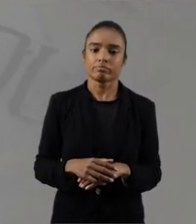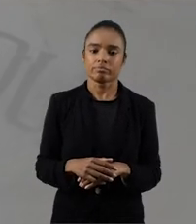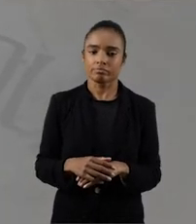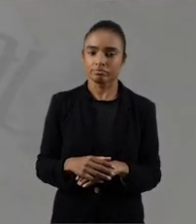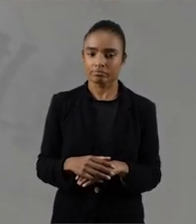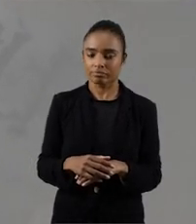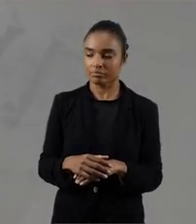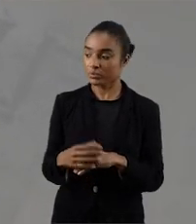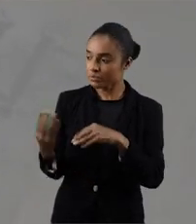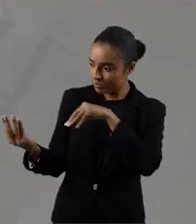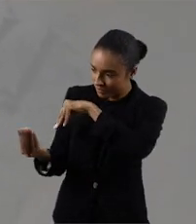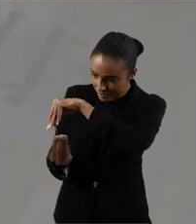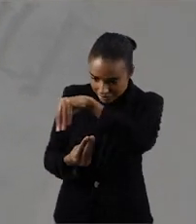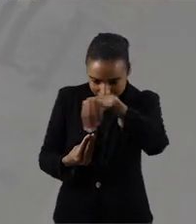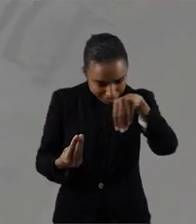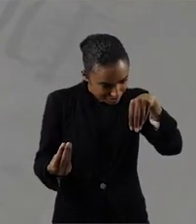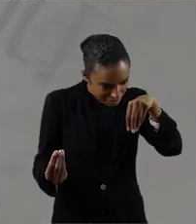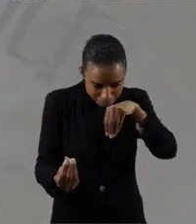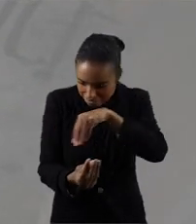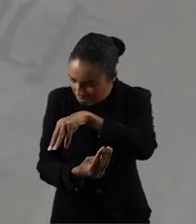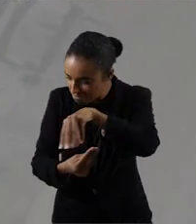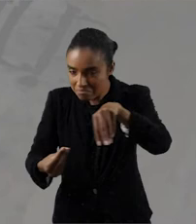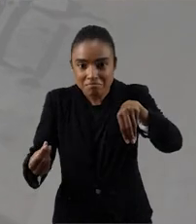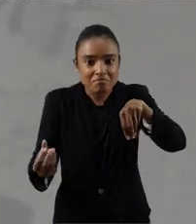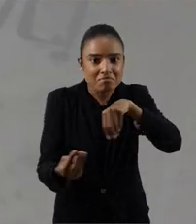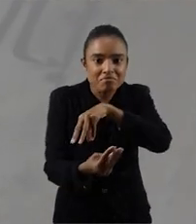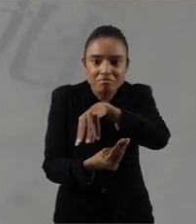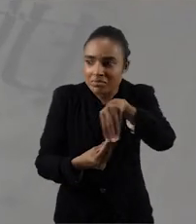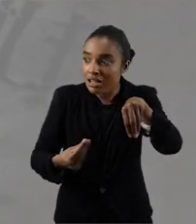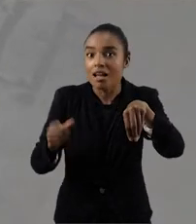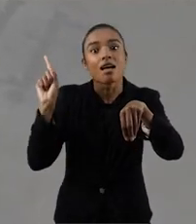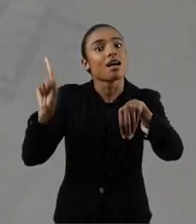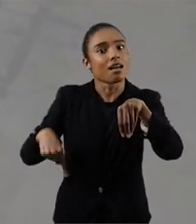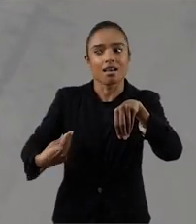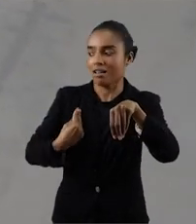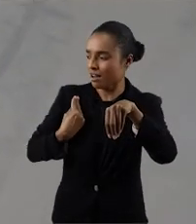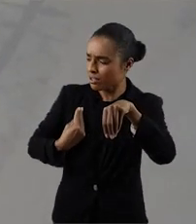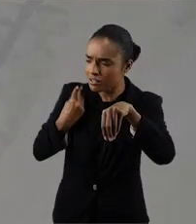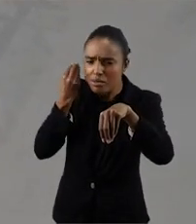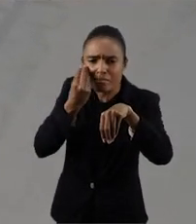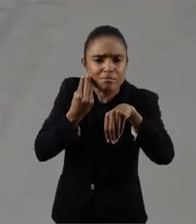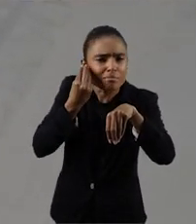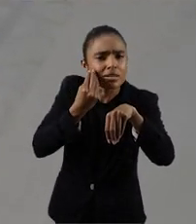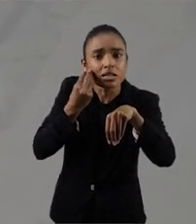Mas, quando a gente mistura a coisa, esse viver também